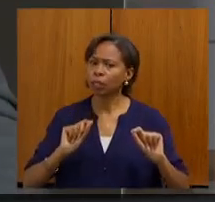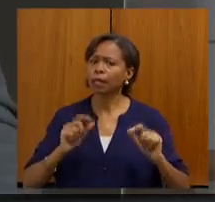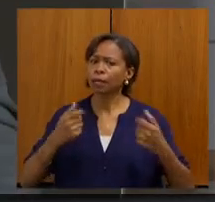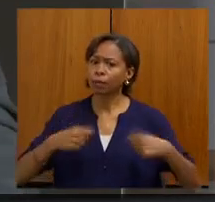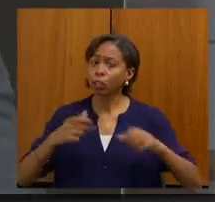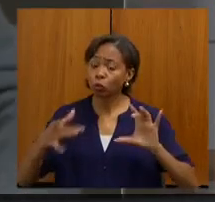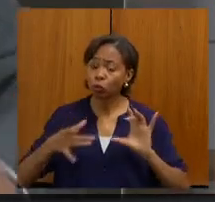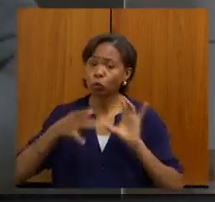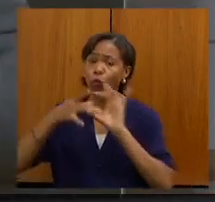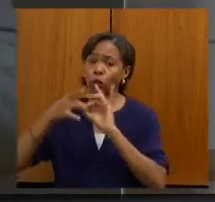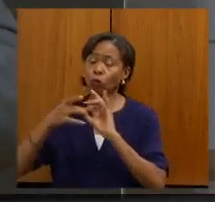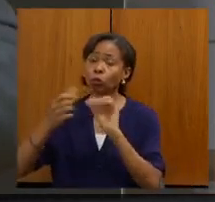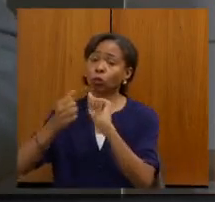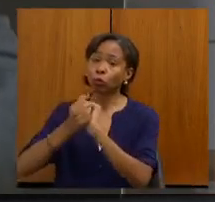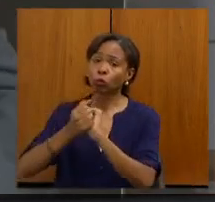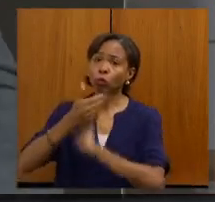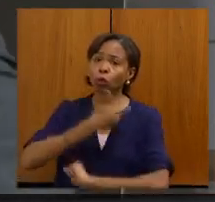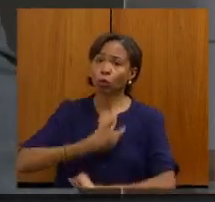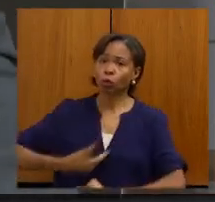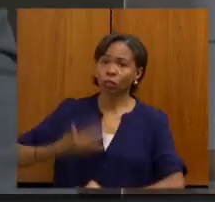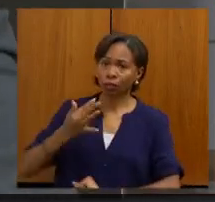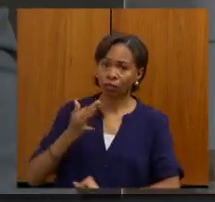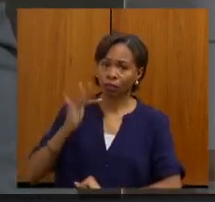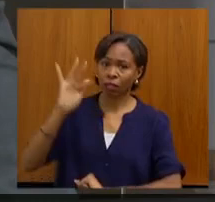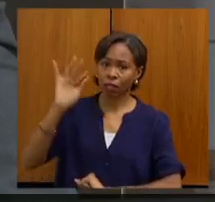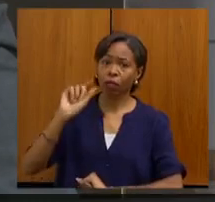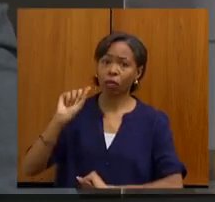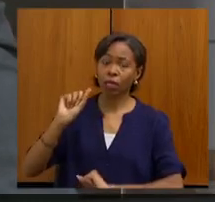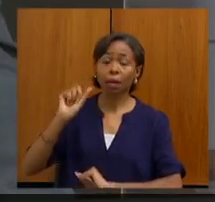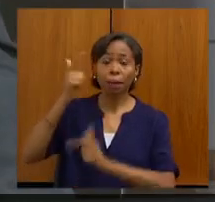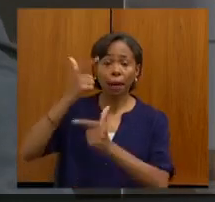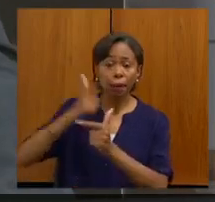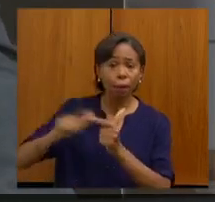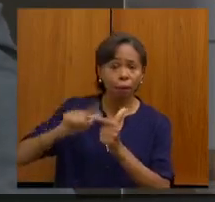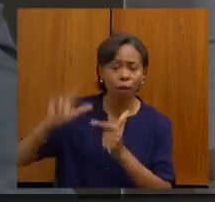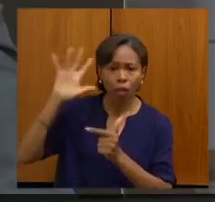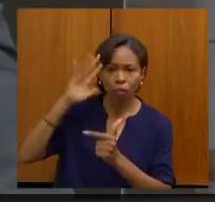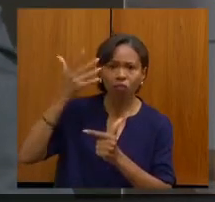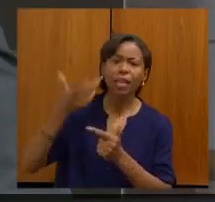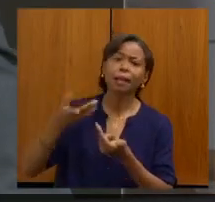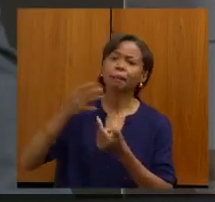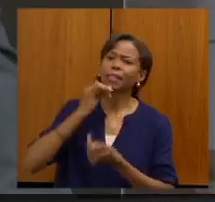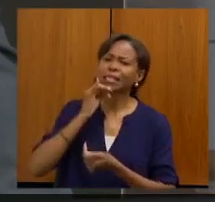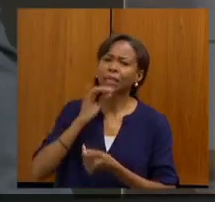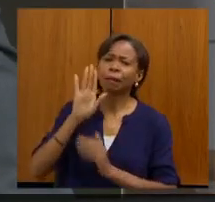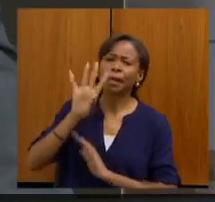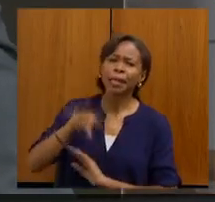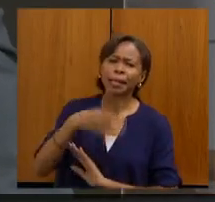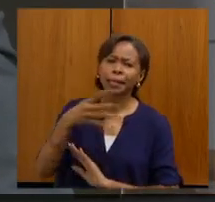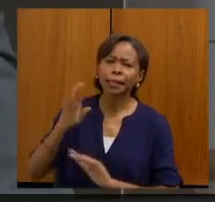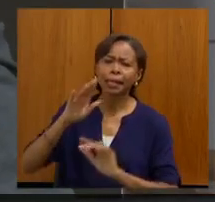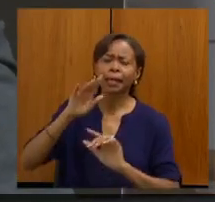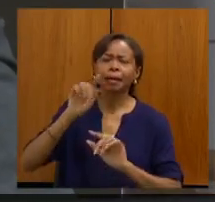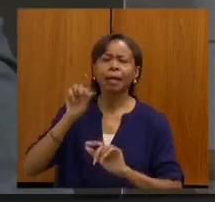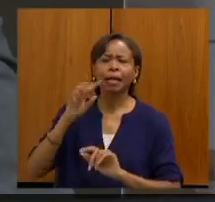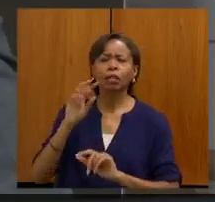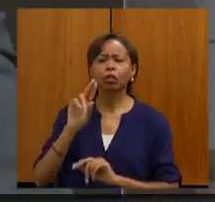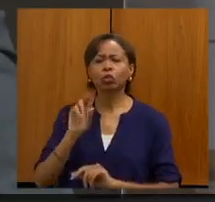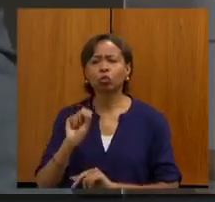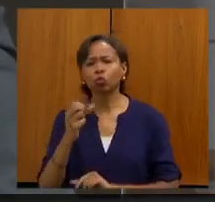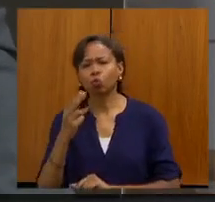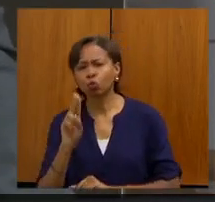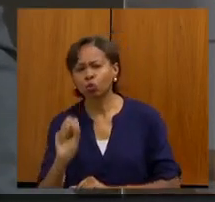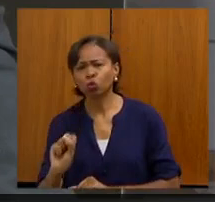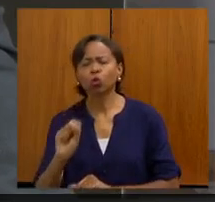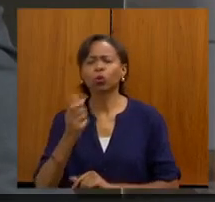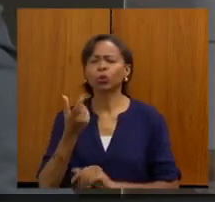junto com o governo federal, poder fazer a destrava desde a tabela SUS, que todo mundo fala, a vários outros procedimentos,